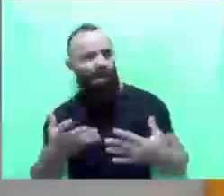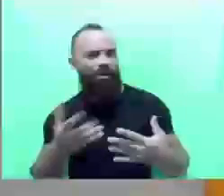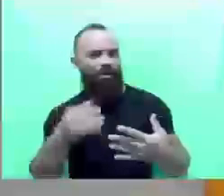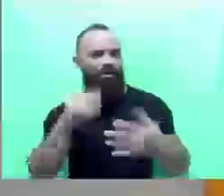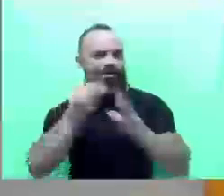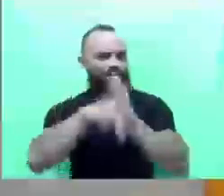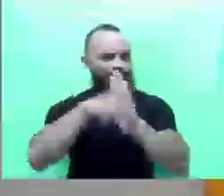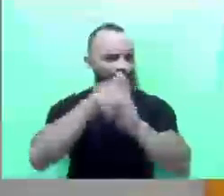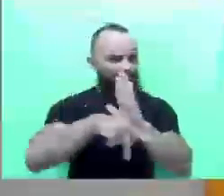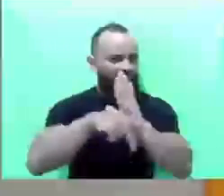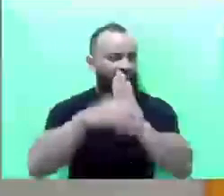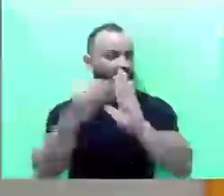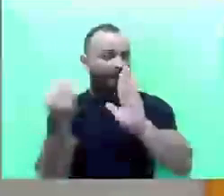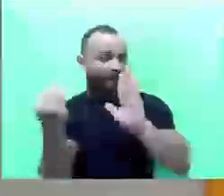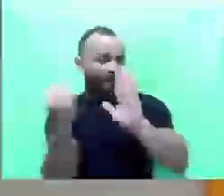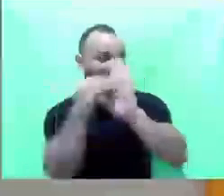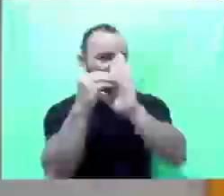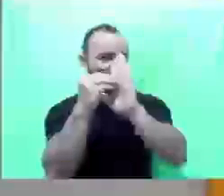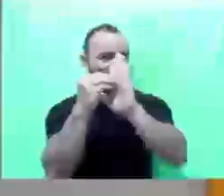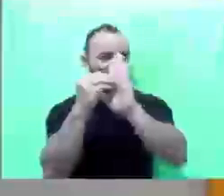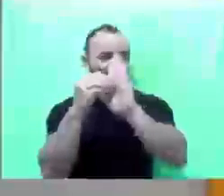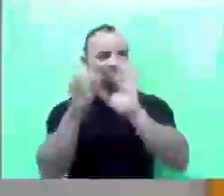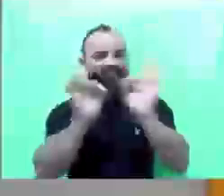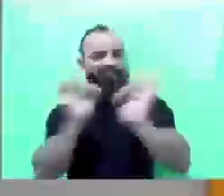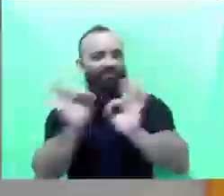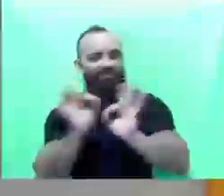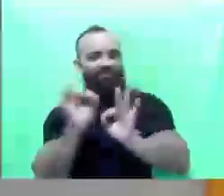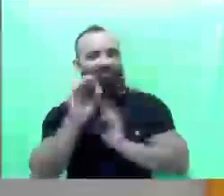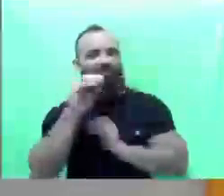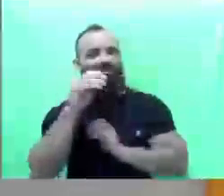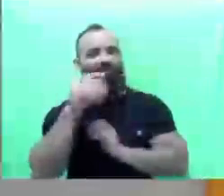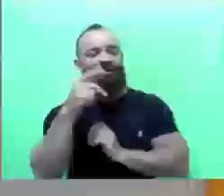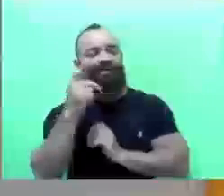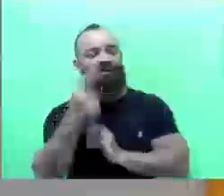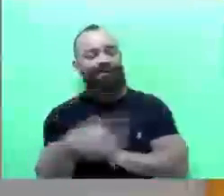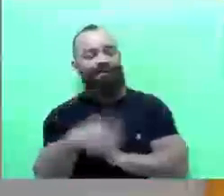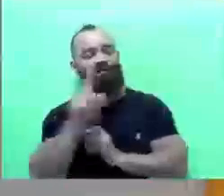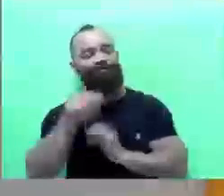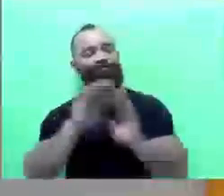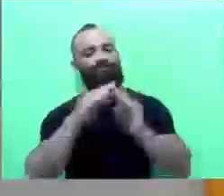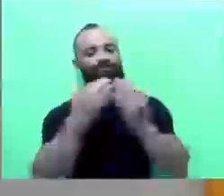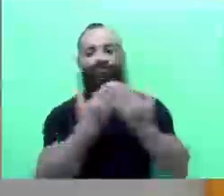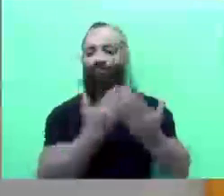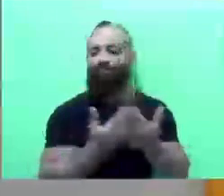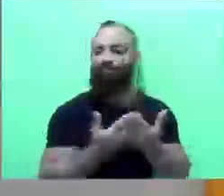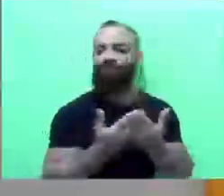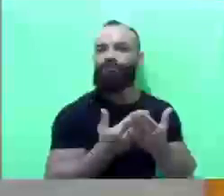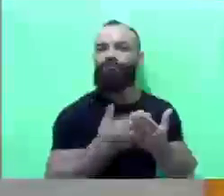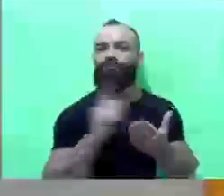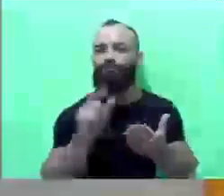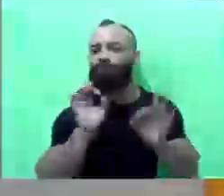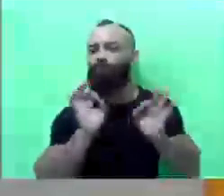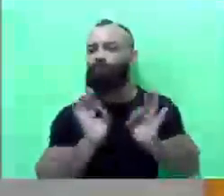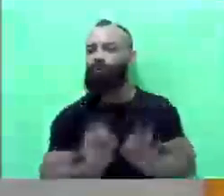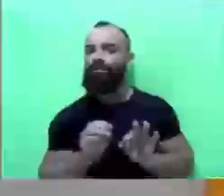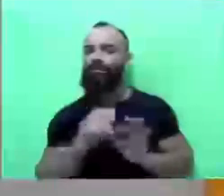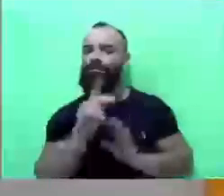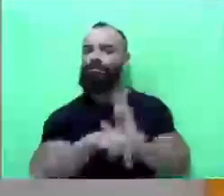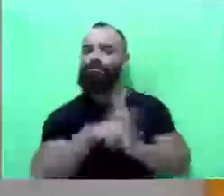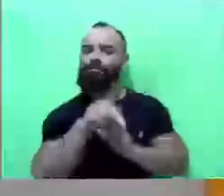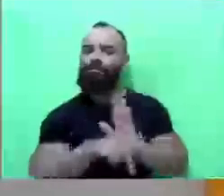gente colocou hoje na casa, que é o projeto Selo da Empresa Amiga da Escola, que esse selo, com toda a certeza, vai ajudar muitas